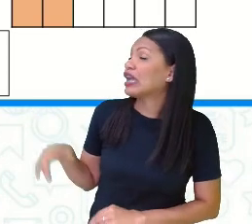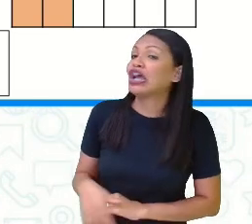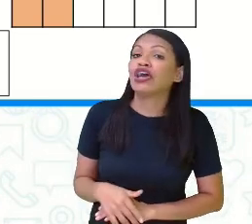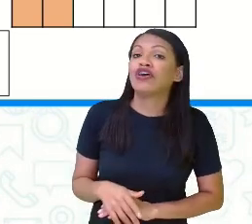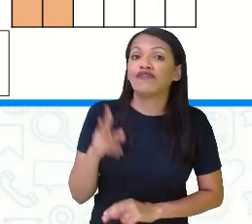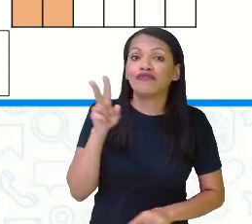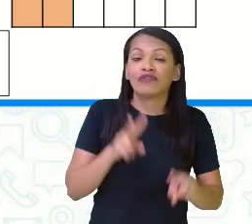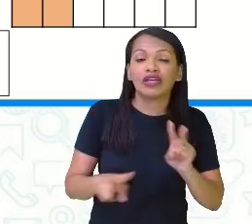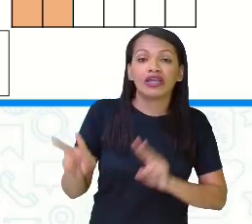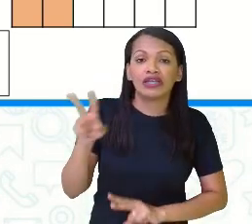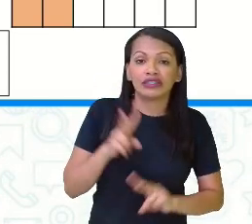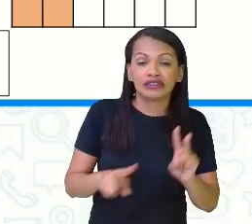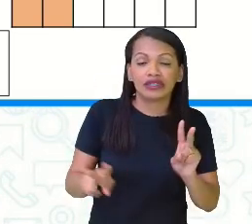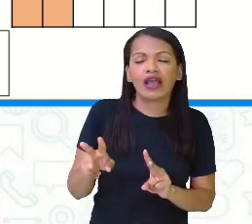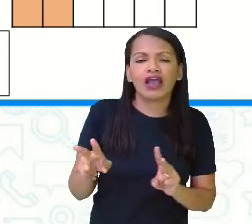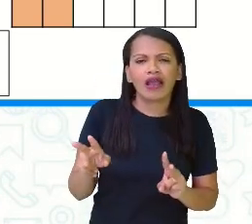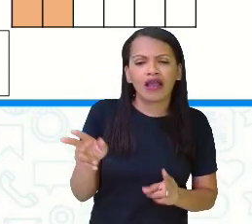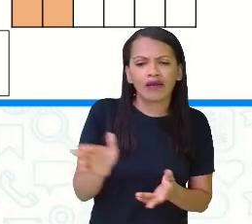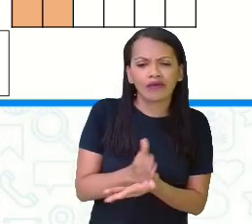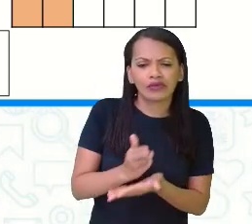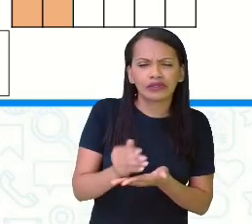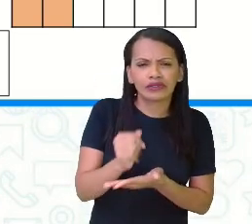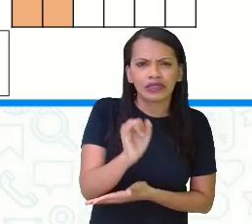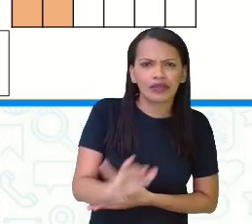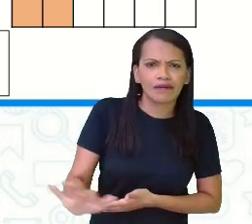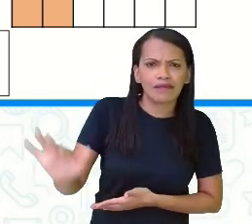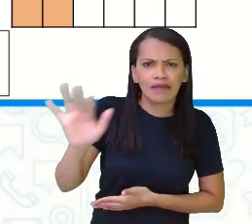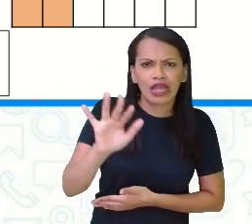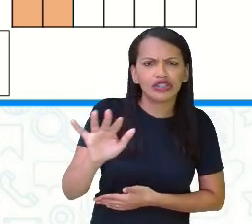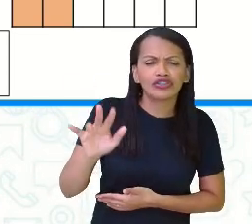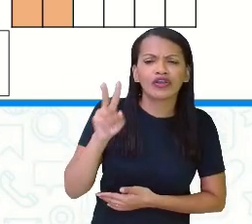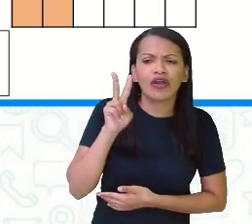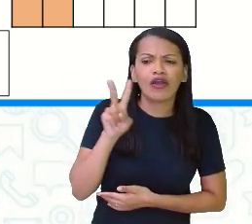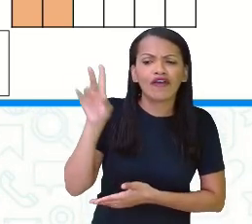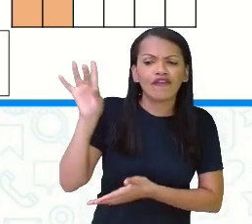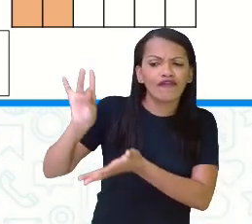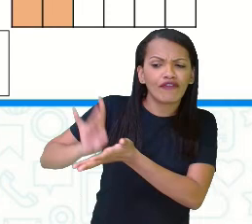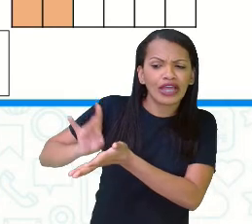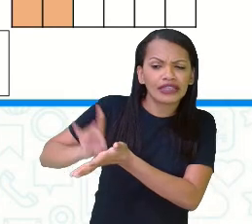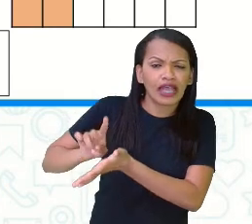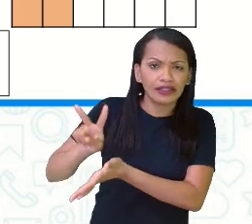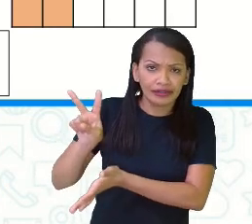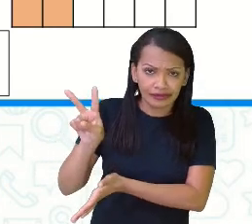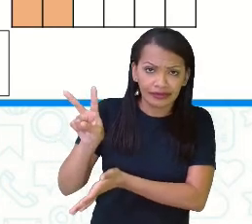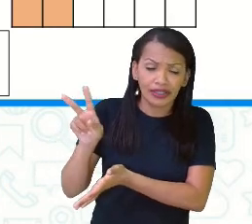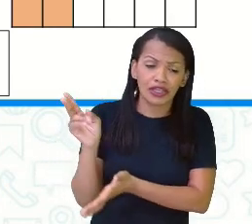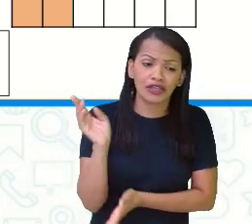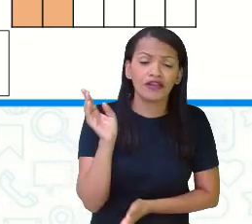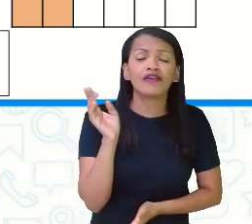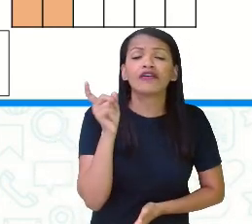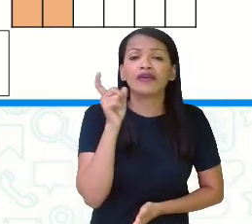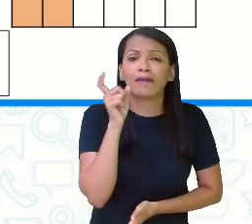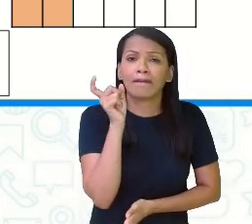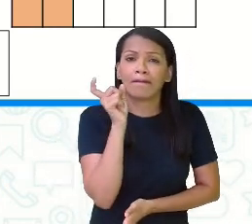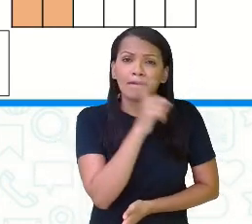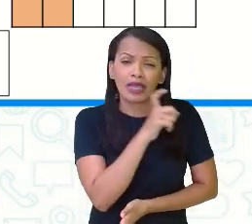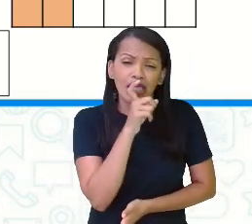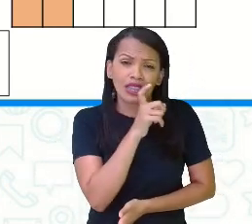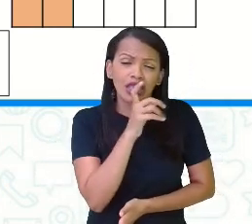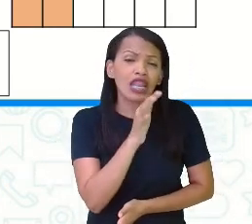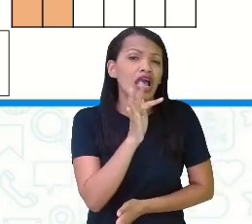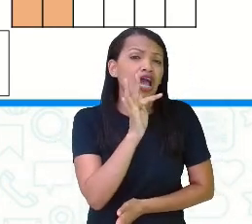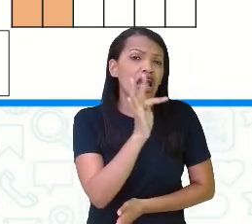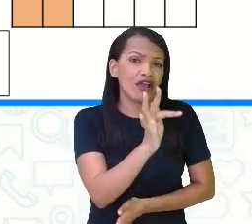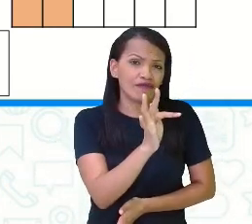e marque verdadeiro ou falso para as que representam as